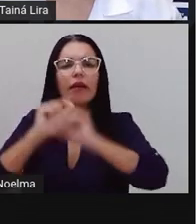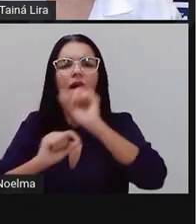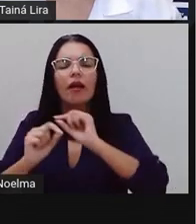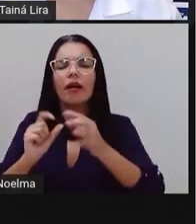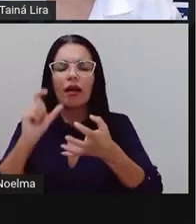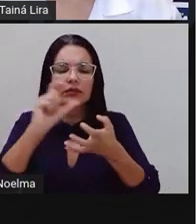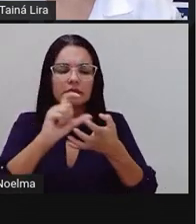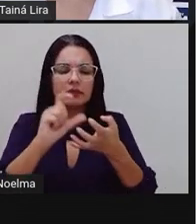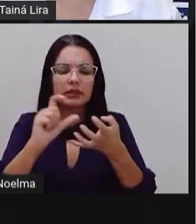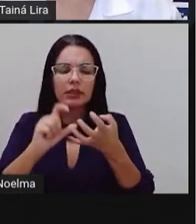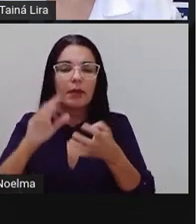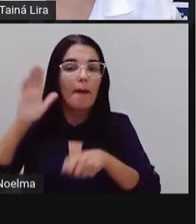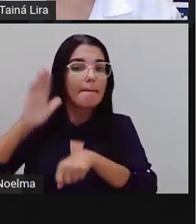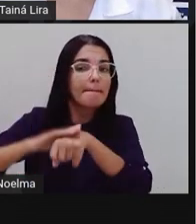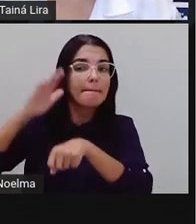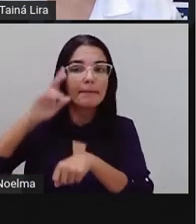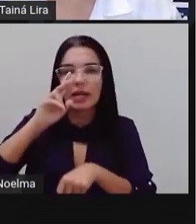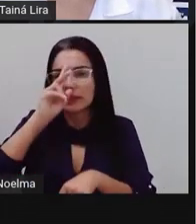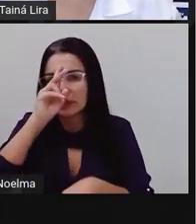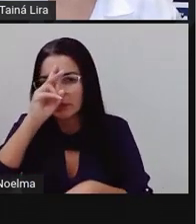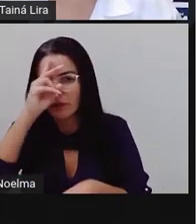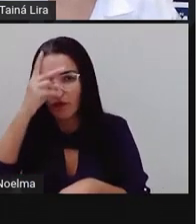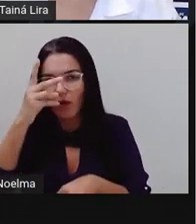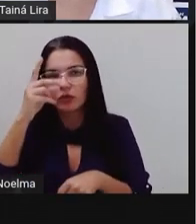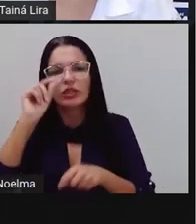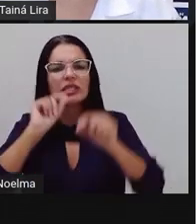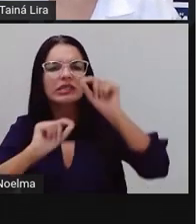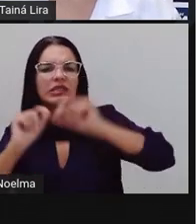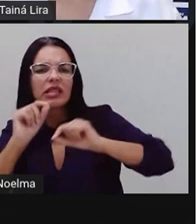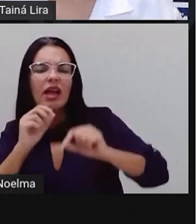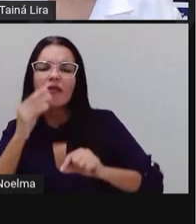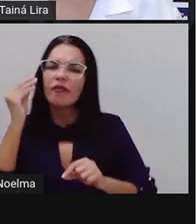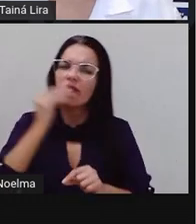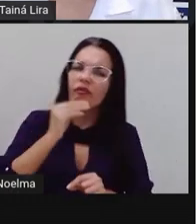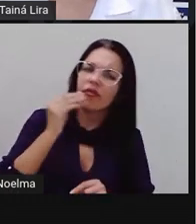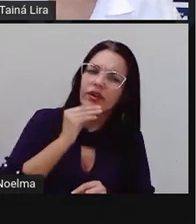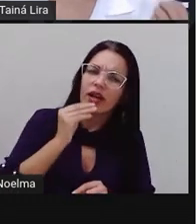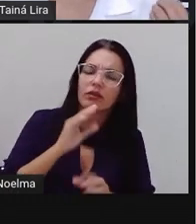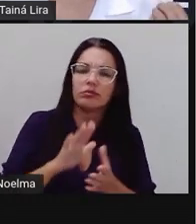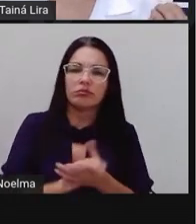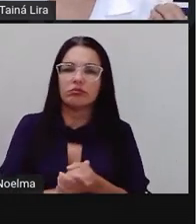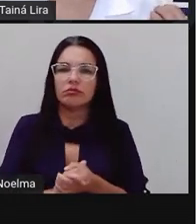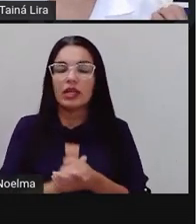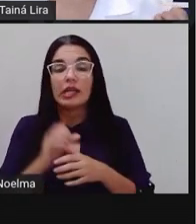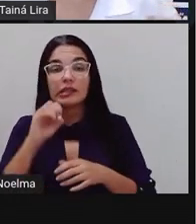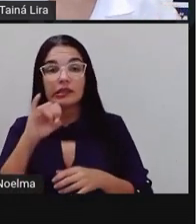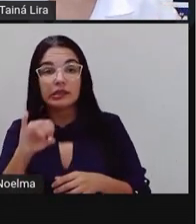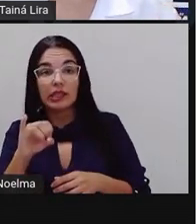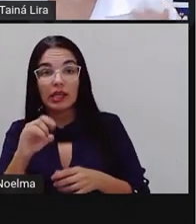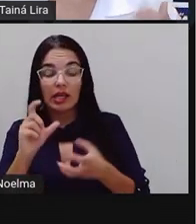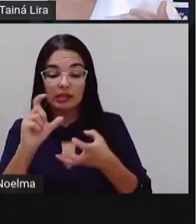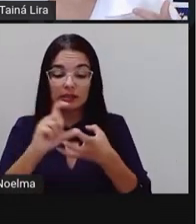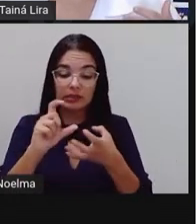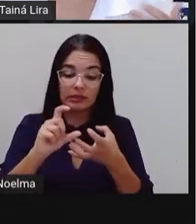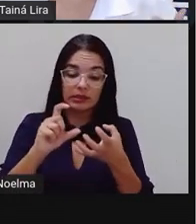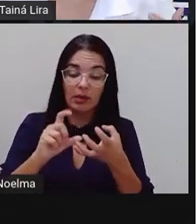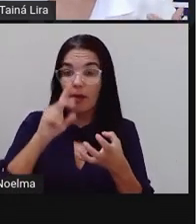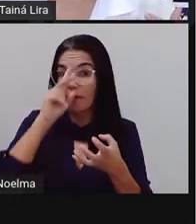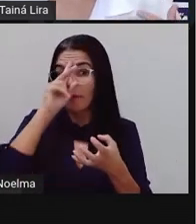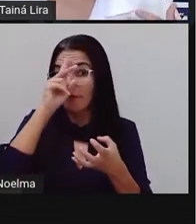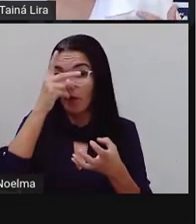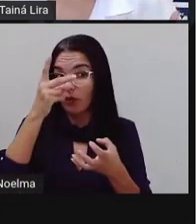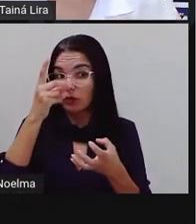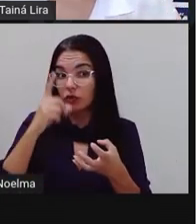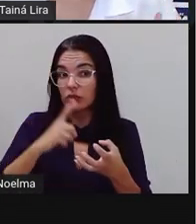sílaba aí mais forte, quem é a minha sílaba mais fraca. Se a sílaba forte for essa que tem o som